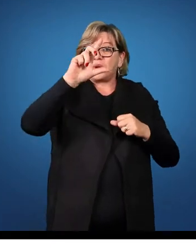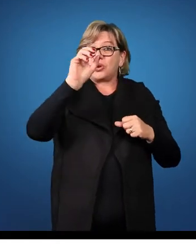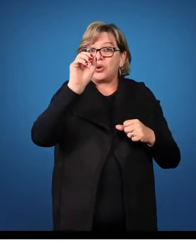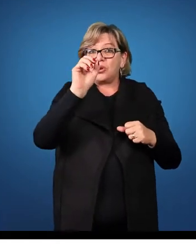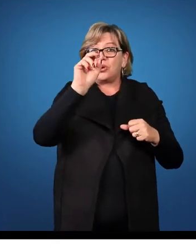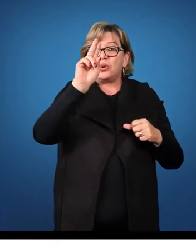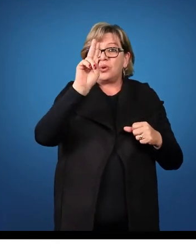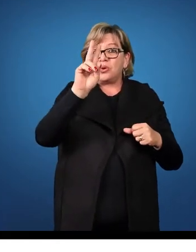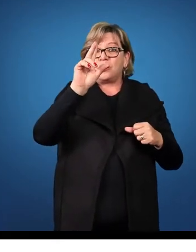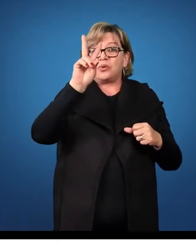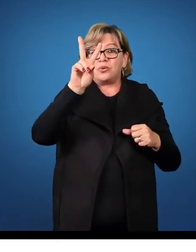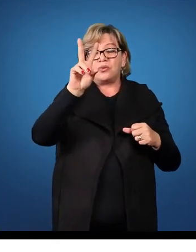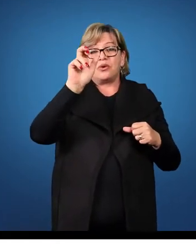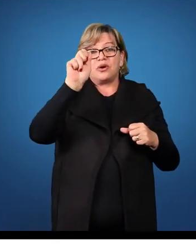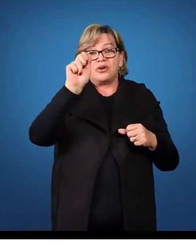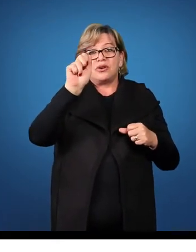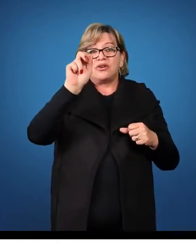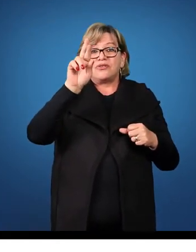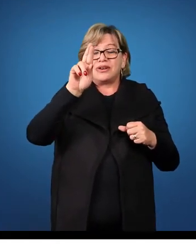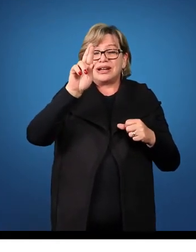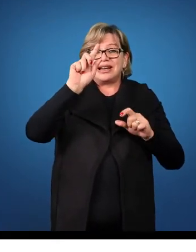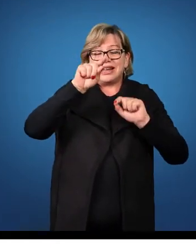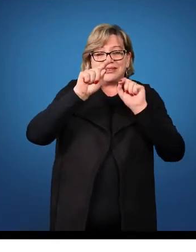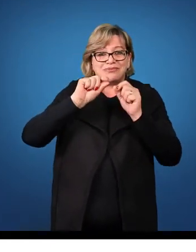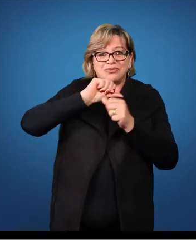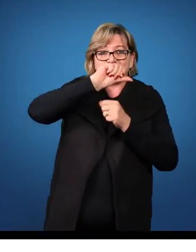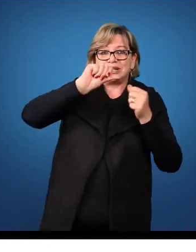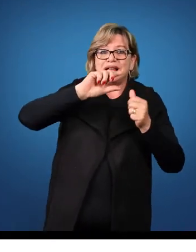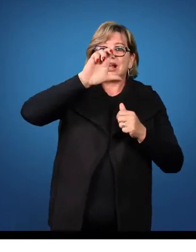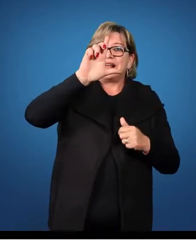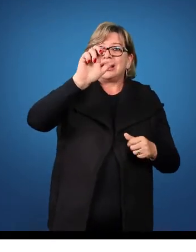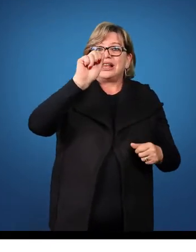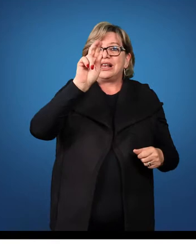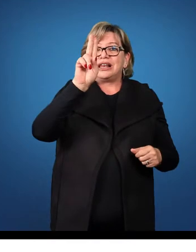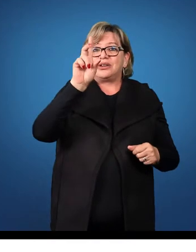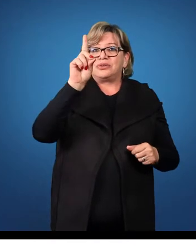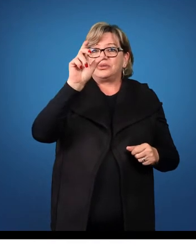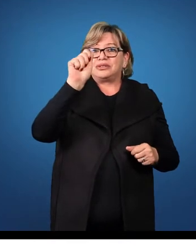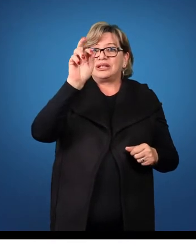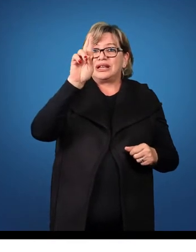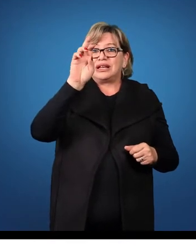laudare. Então, laudare, eu vou dizer apenas